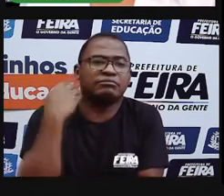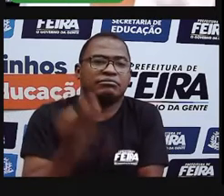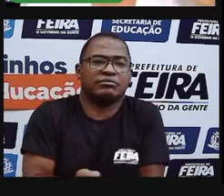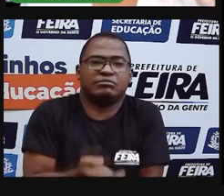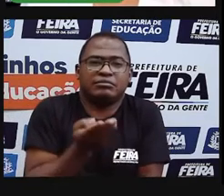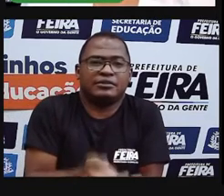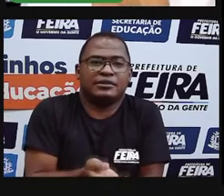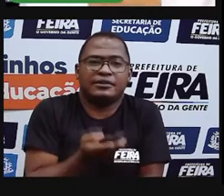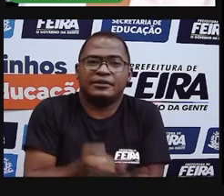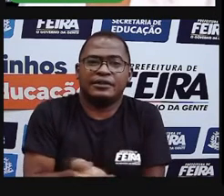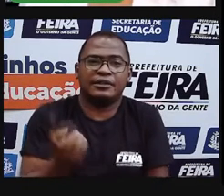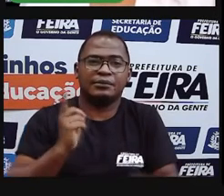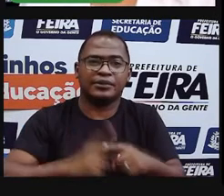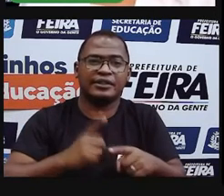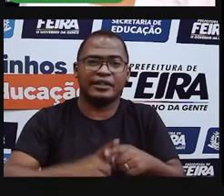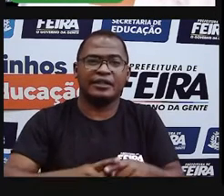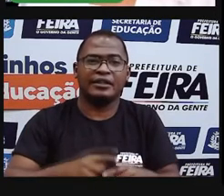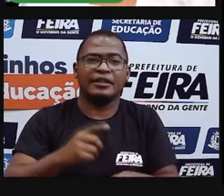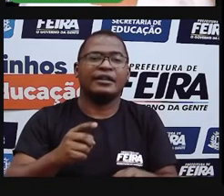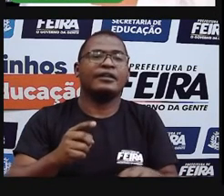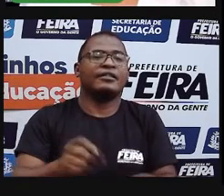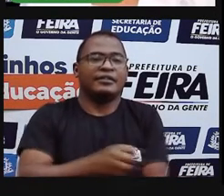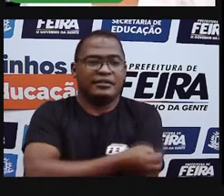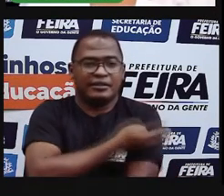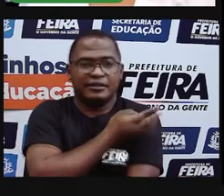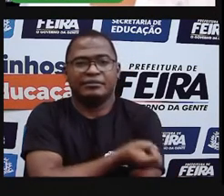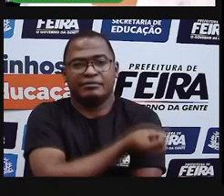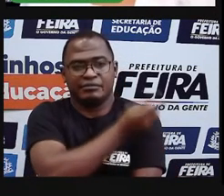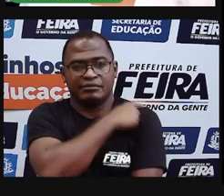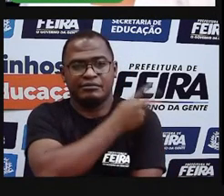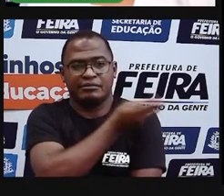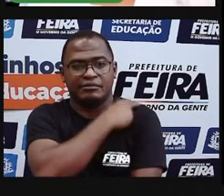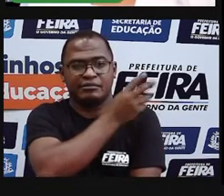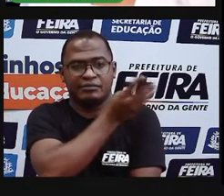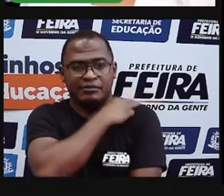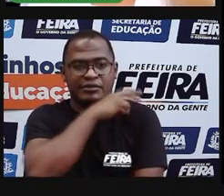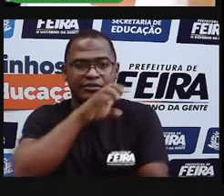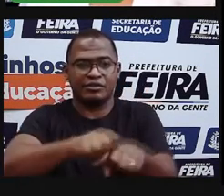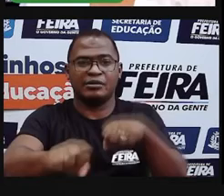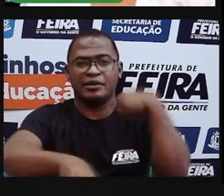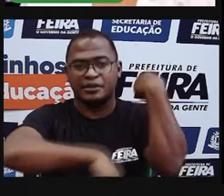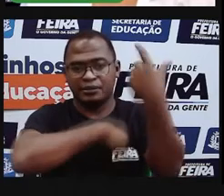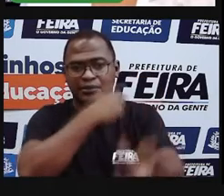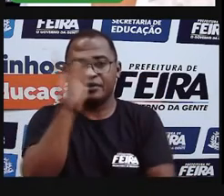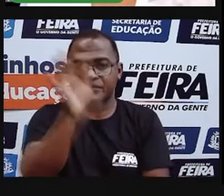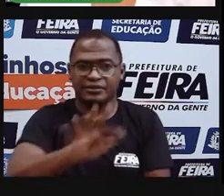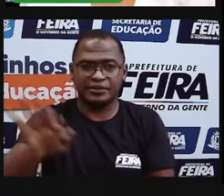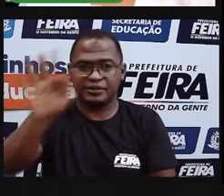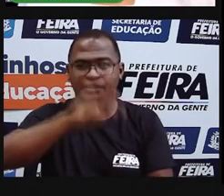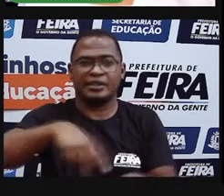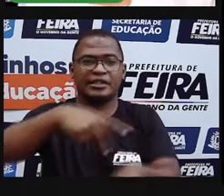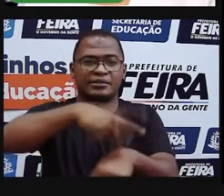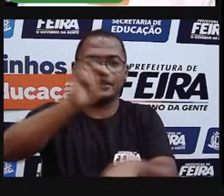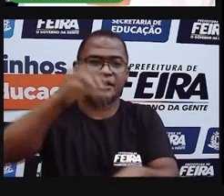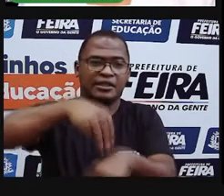especialização, um mestrado, um doutorado. Então, essa é uma comunidade muito duradoura, né? Quando a gente passa muito tempo dentro dela.